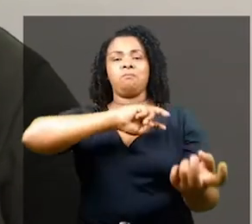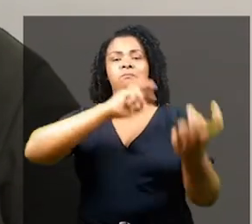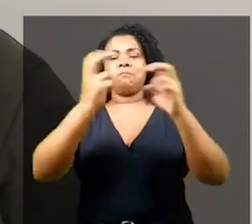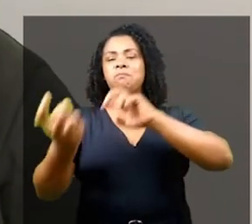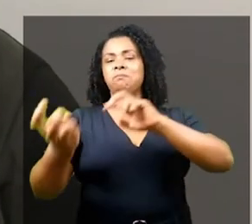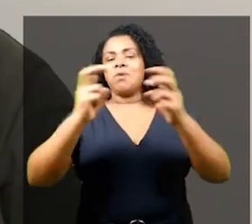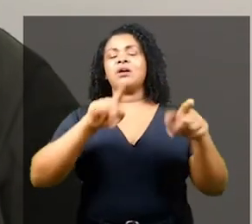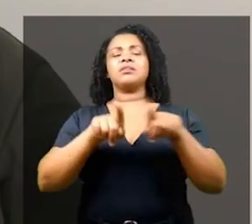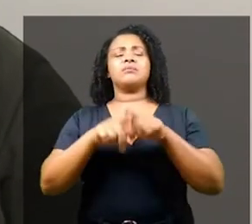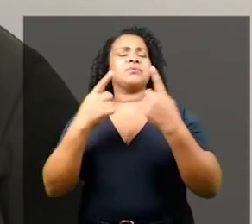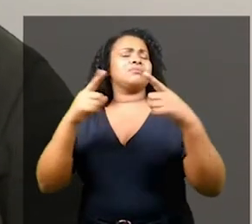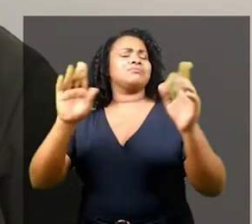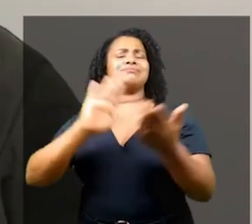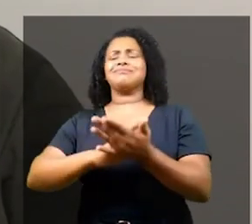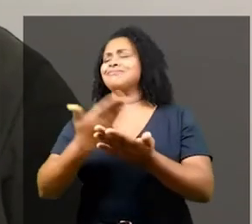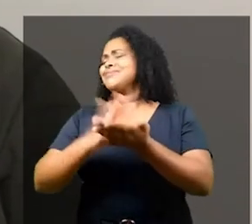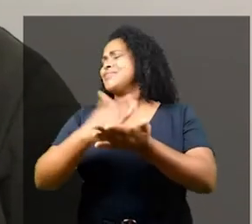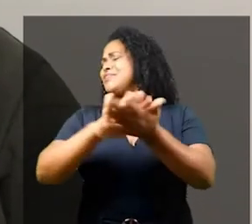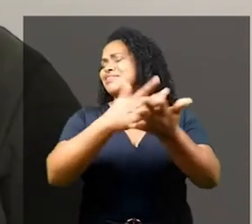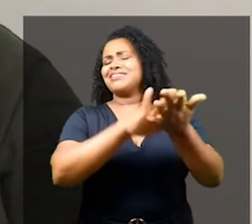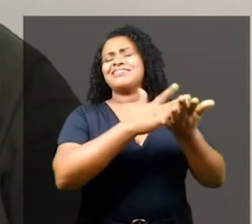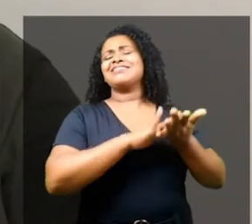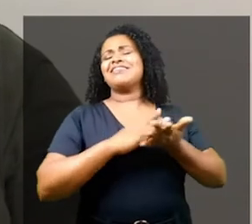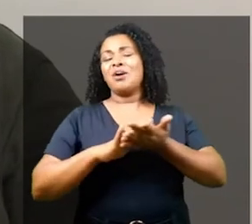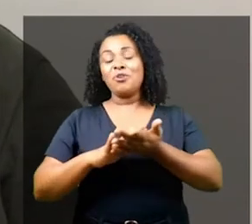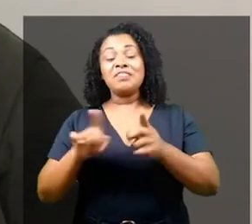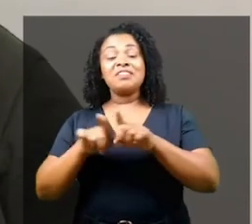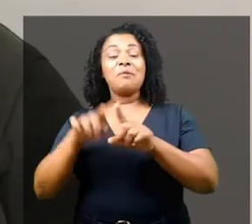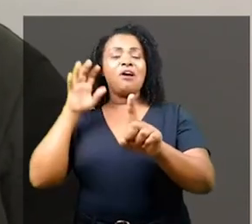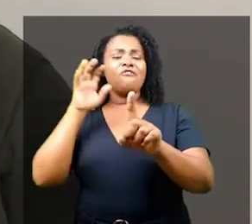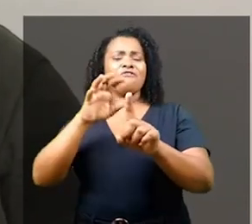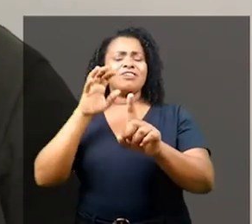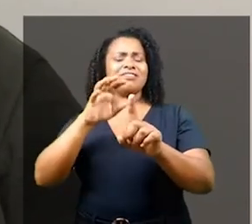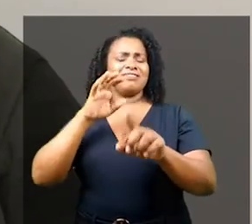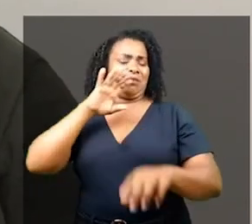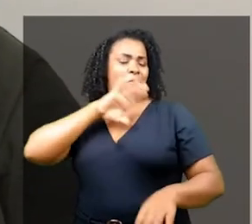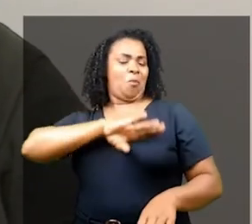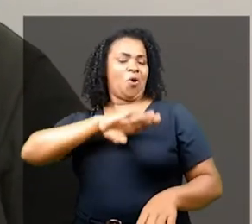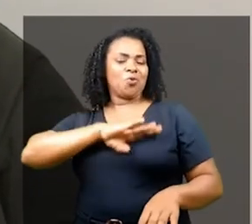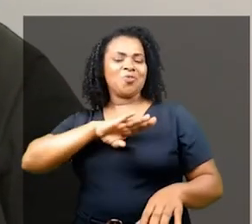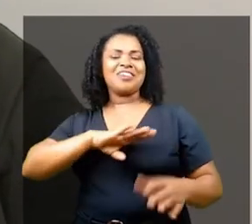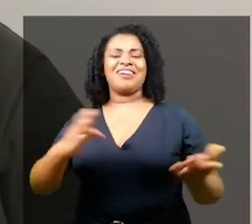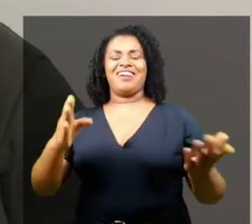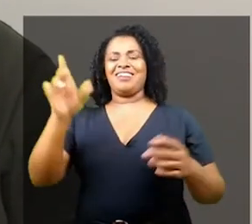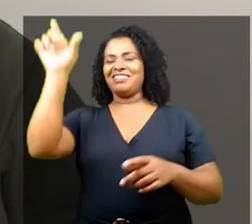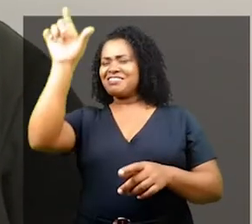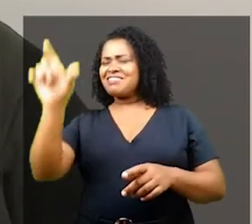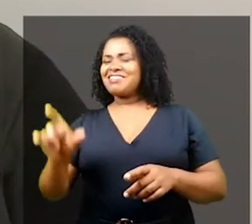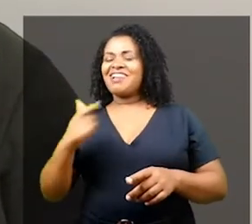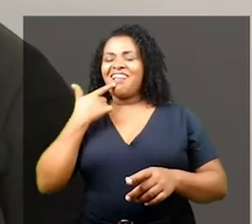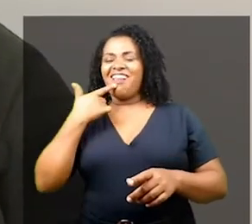o afastamento da língua e que nós tenhamos inserido tanto nesse português do Brasil, tanta influência